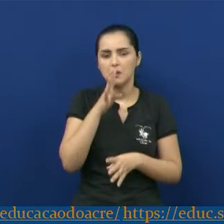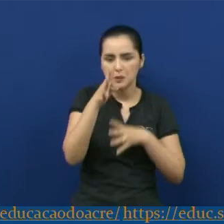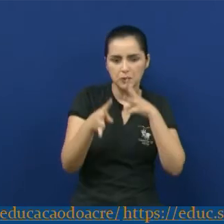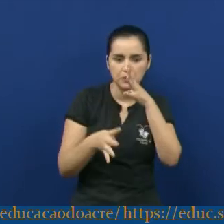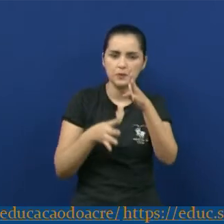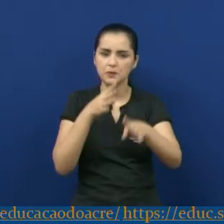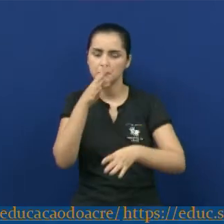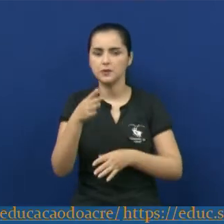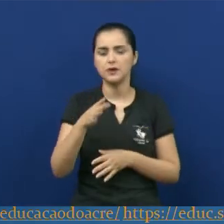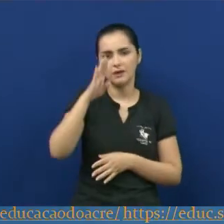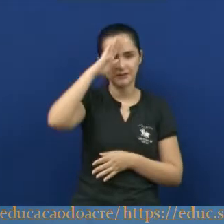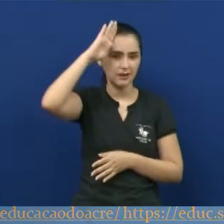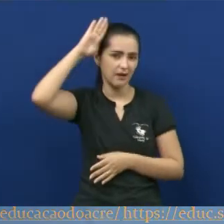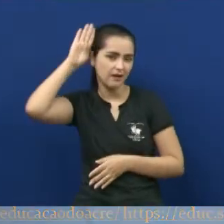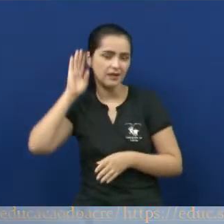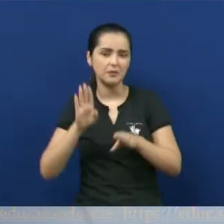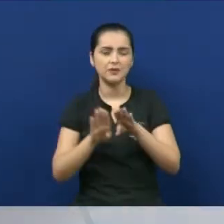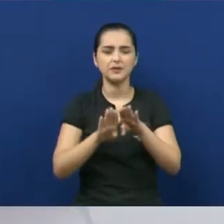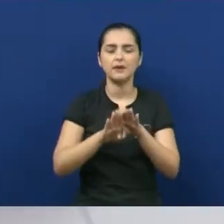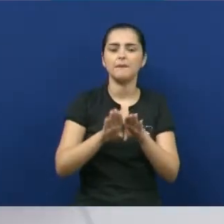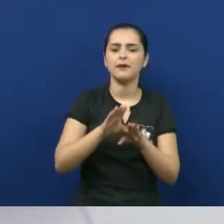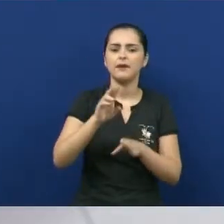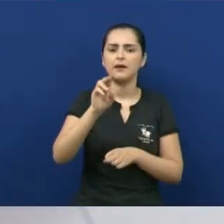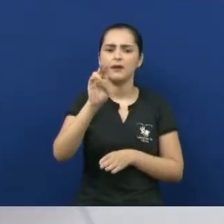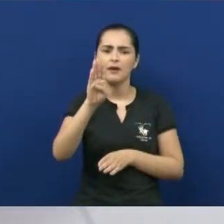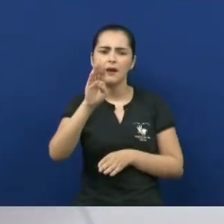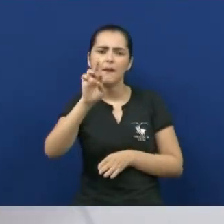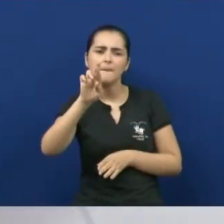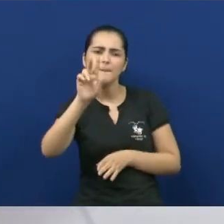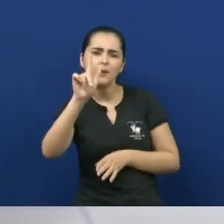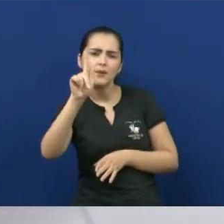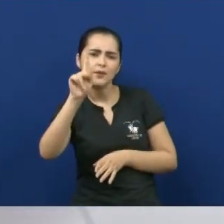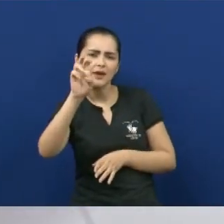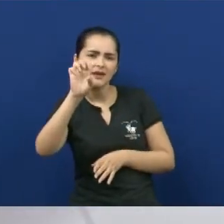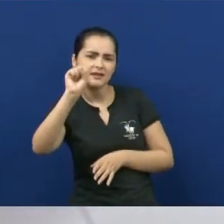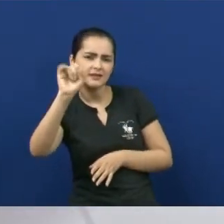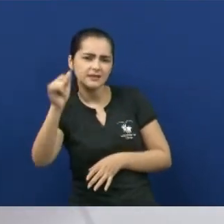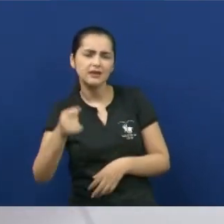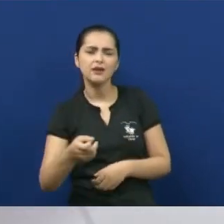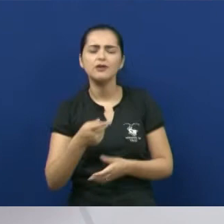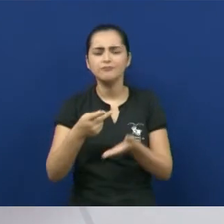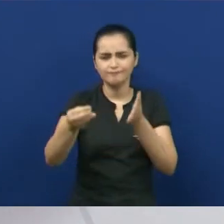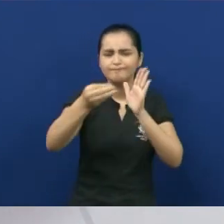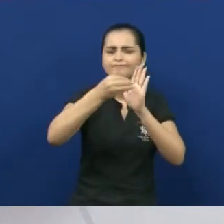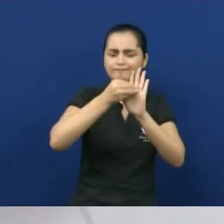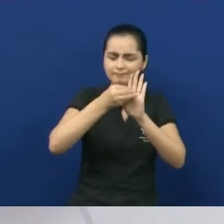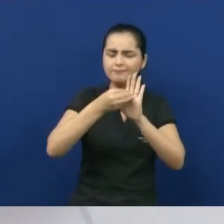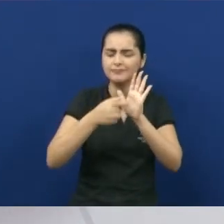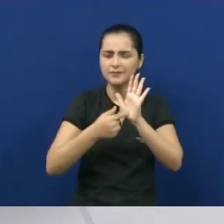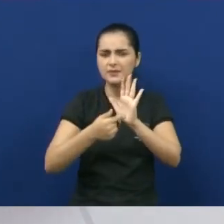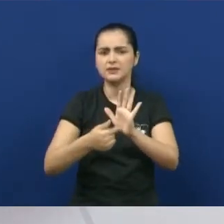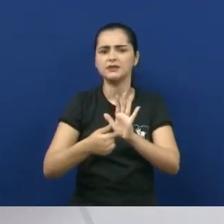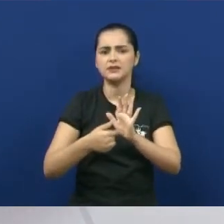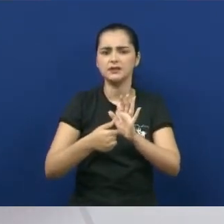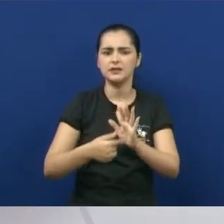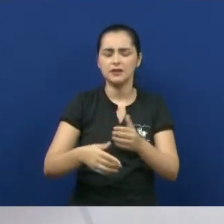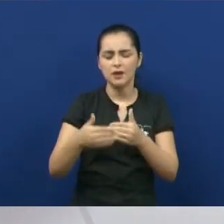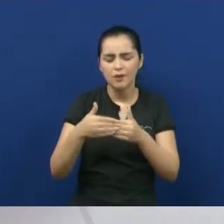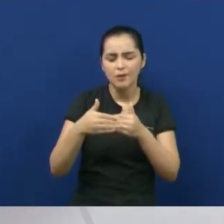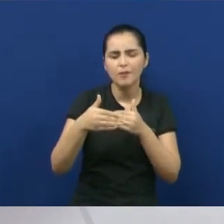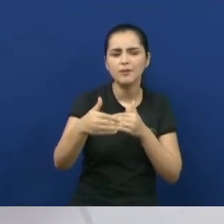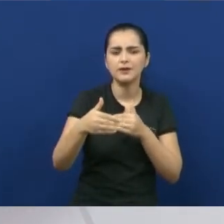acadêmicos e à burguesia. Só um pouquinho aqui, pessoal. Quando diz, embora de origem